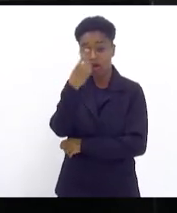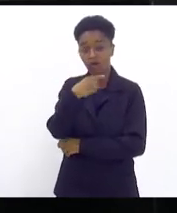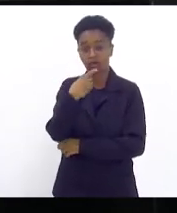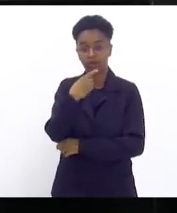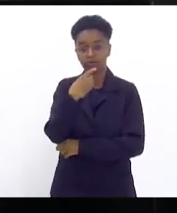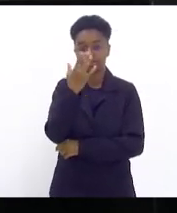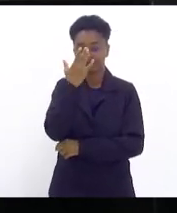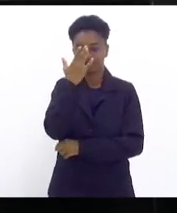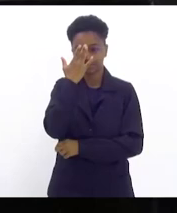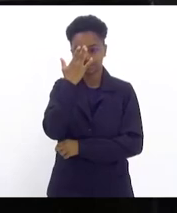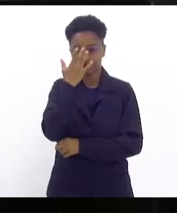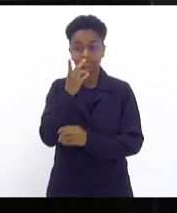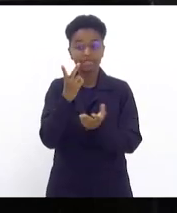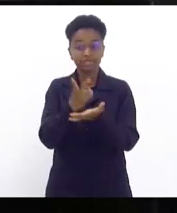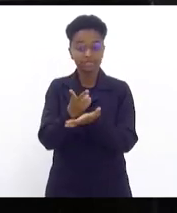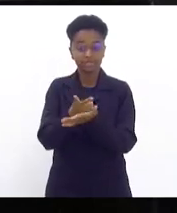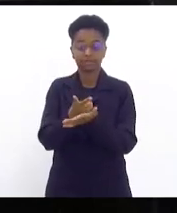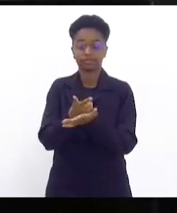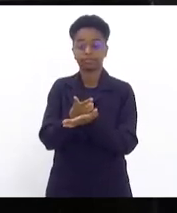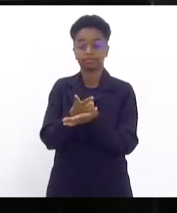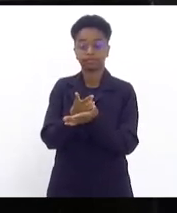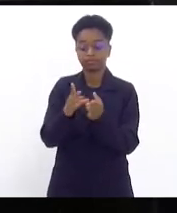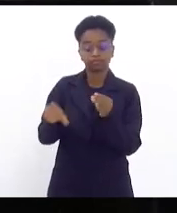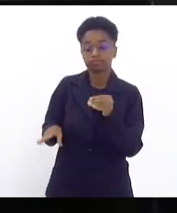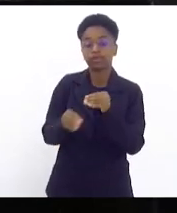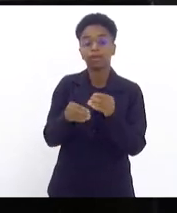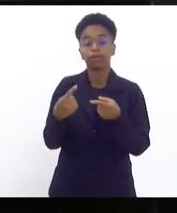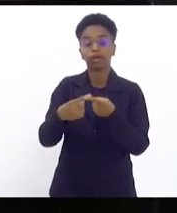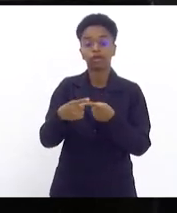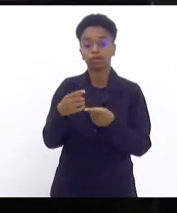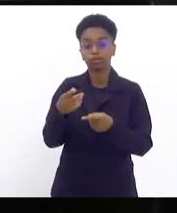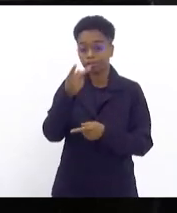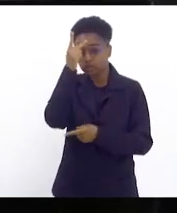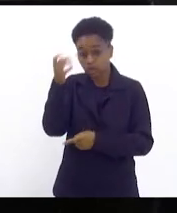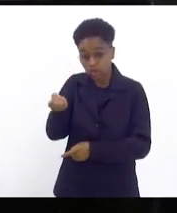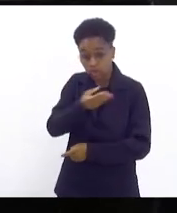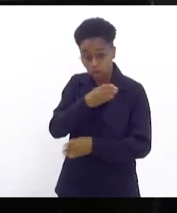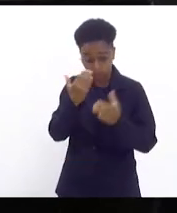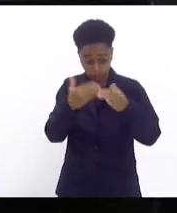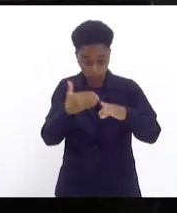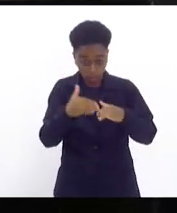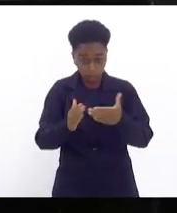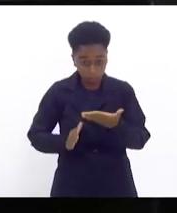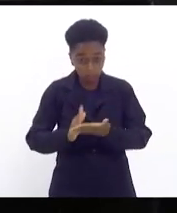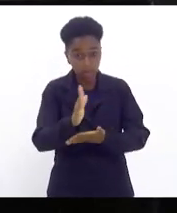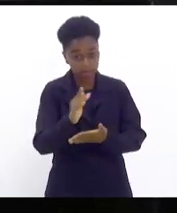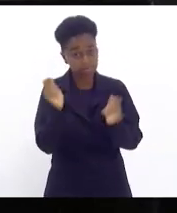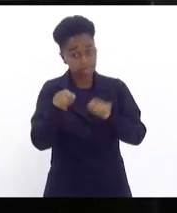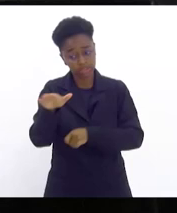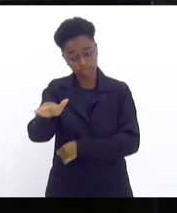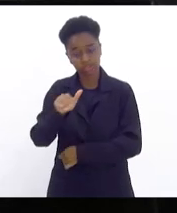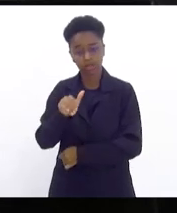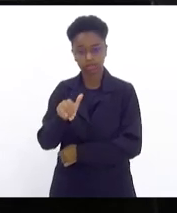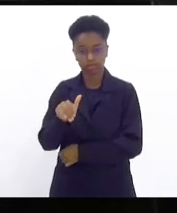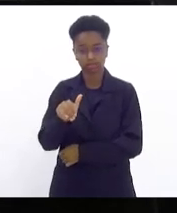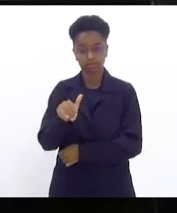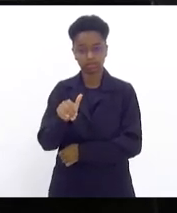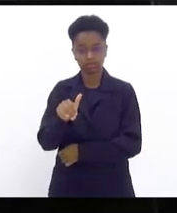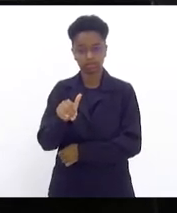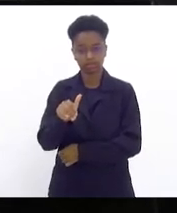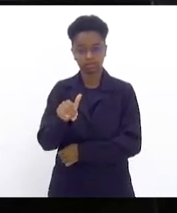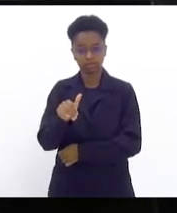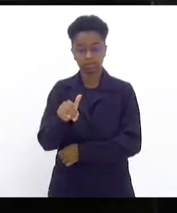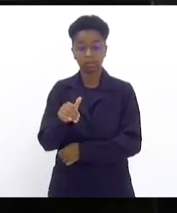ser implementada, para que os novos concursados também possam ser convocados, para que o